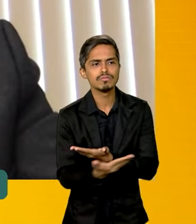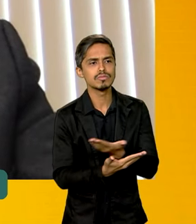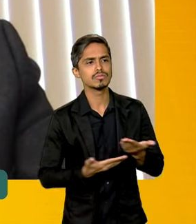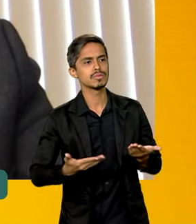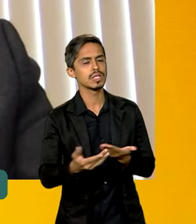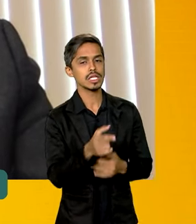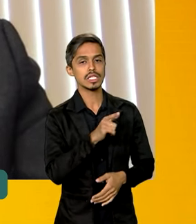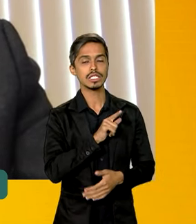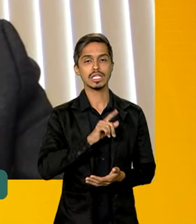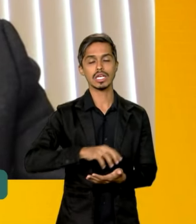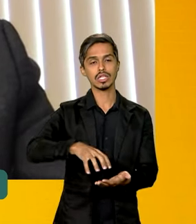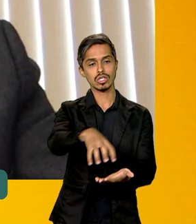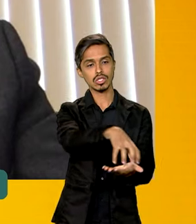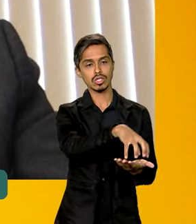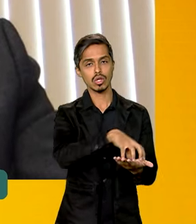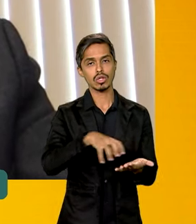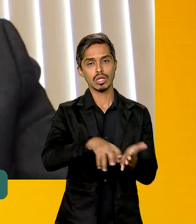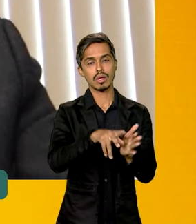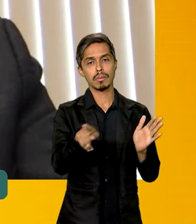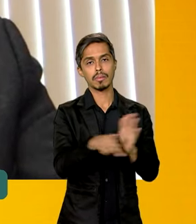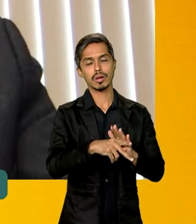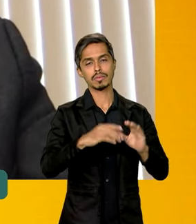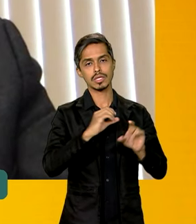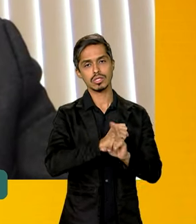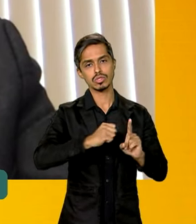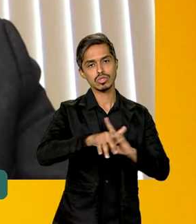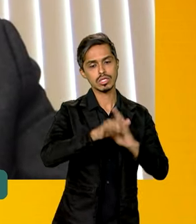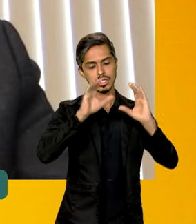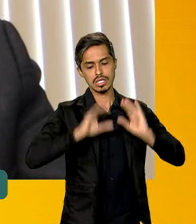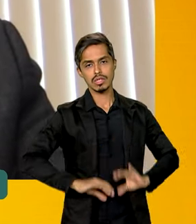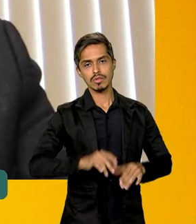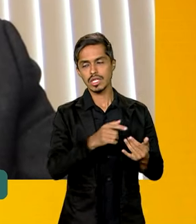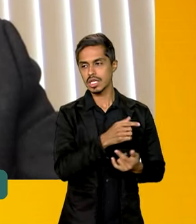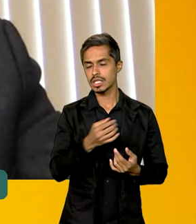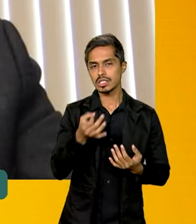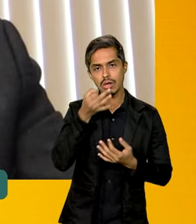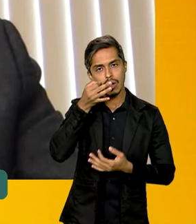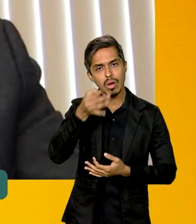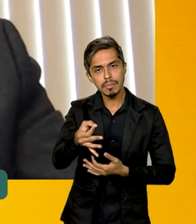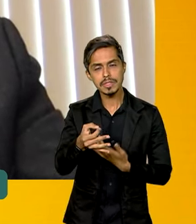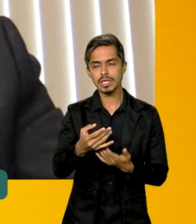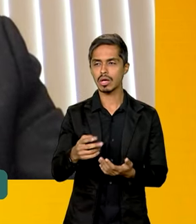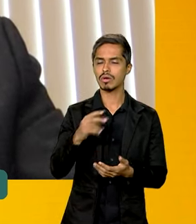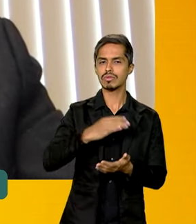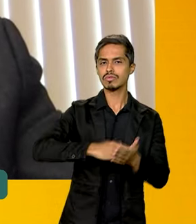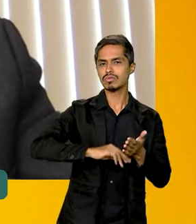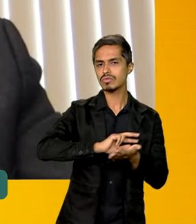representações da sociedade civil, observando experiências muito importantes que existem em diferentes